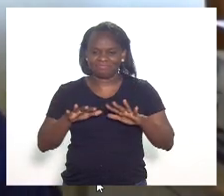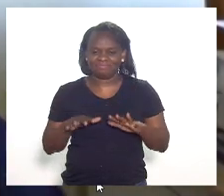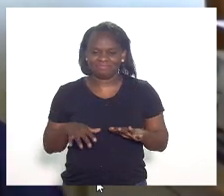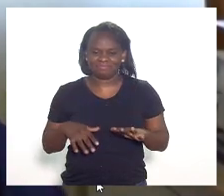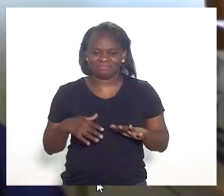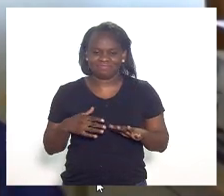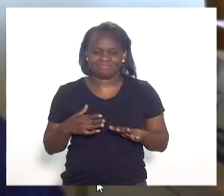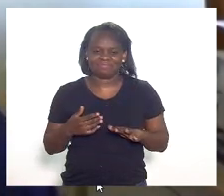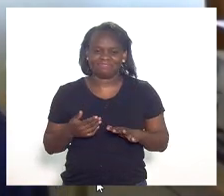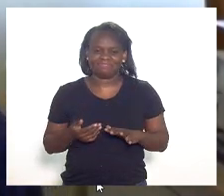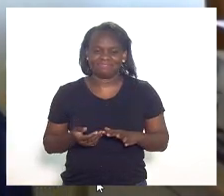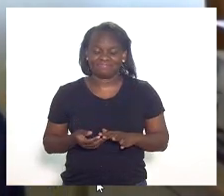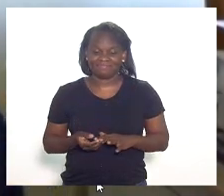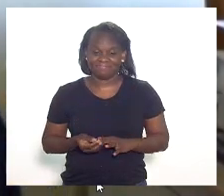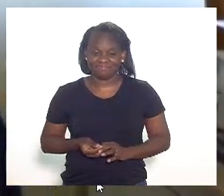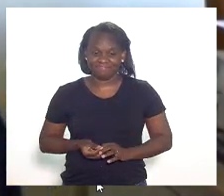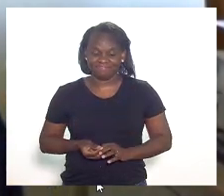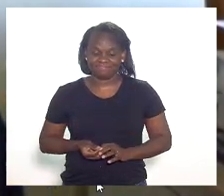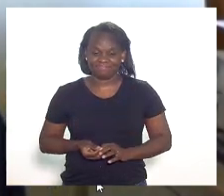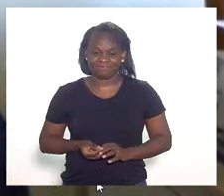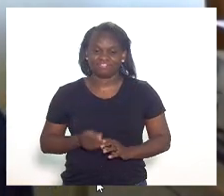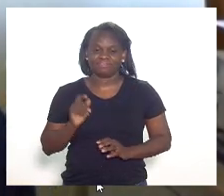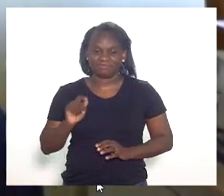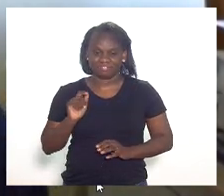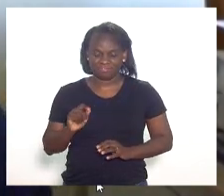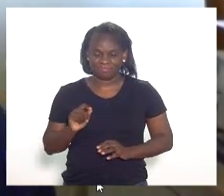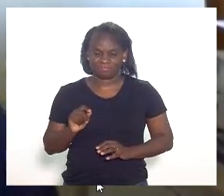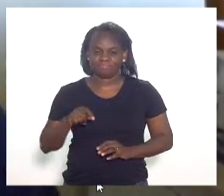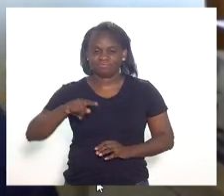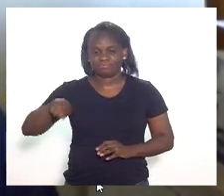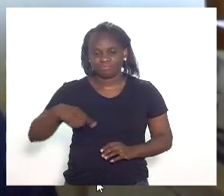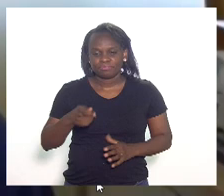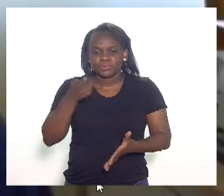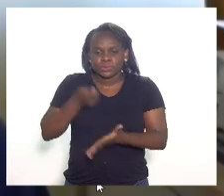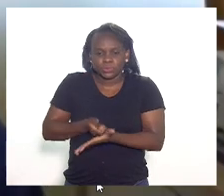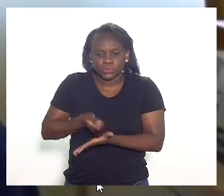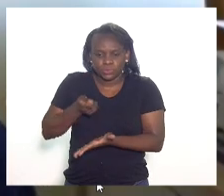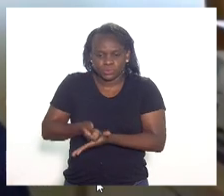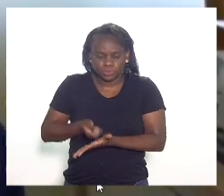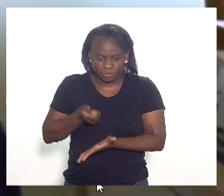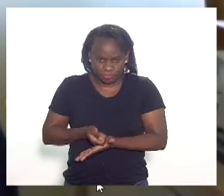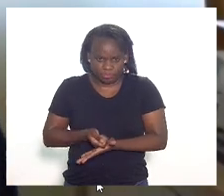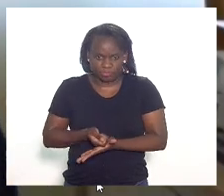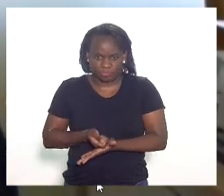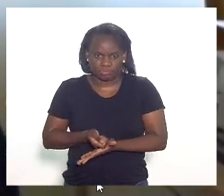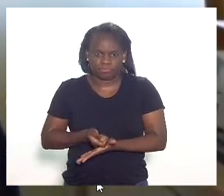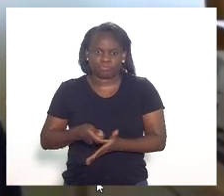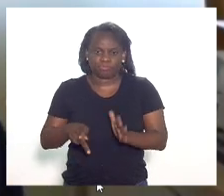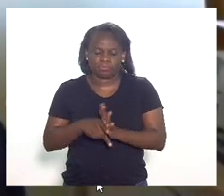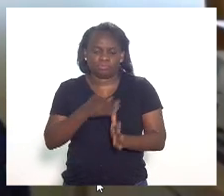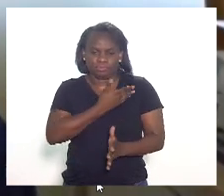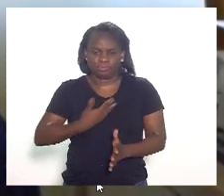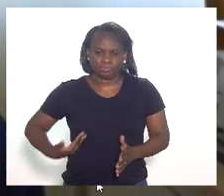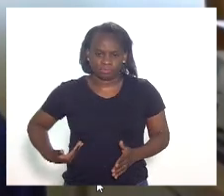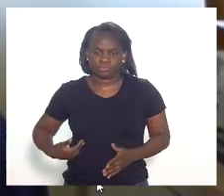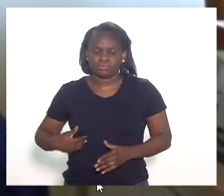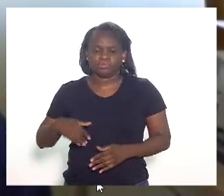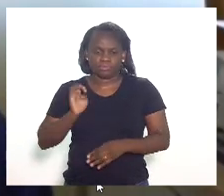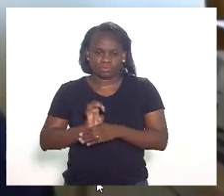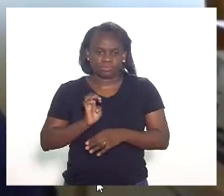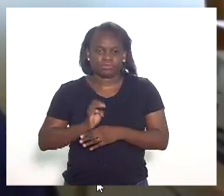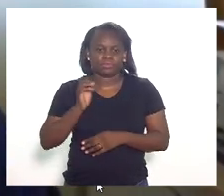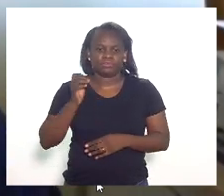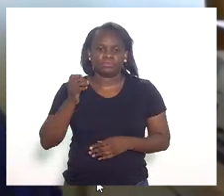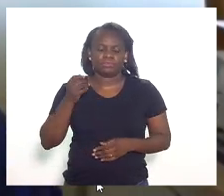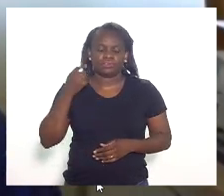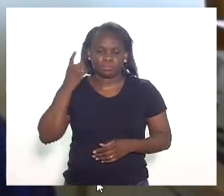que nós cobramos do governo do Estado, deputado